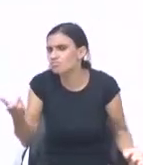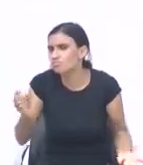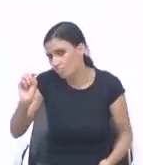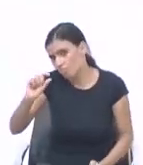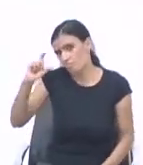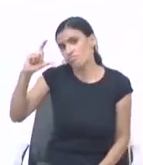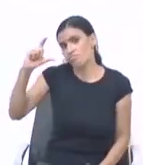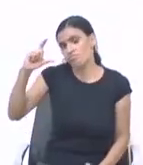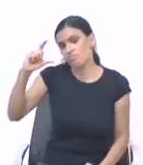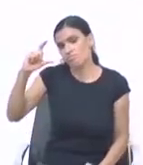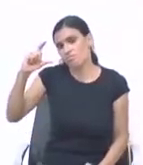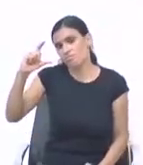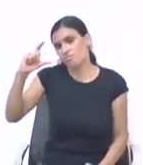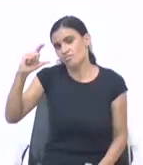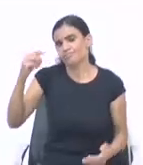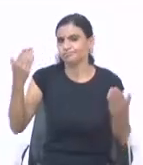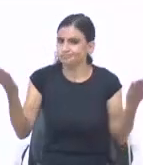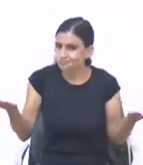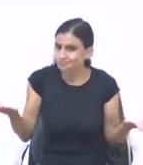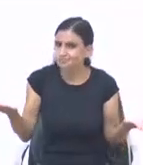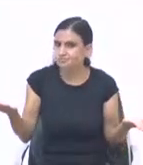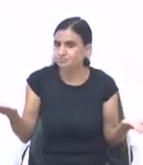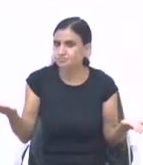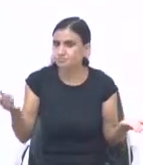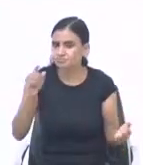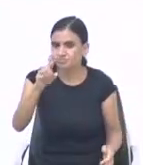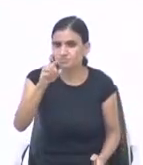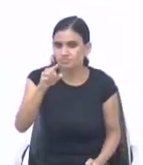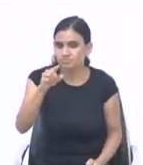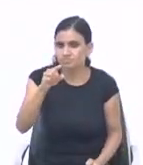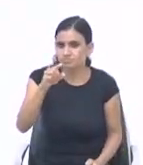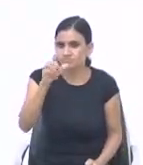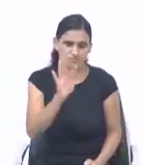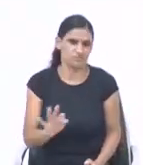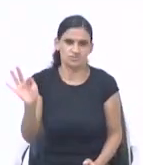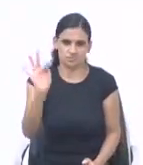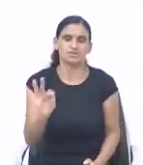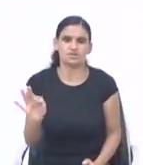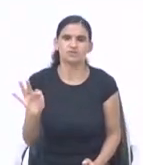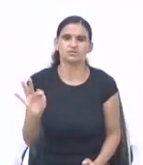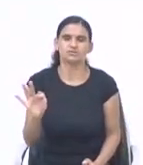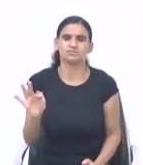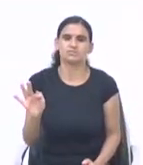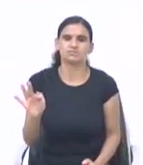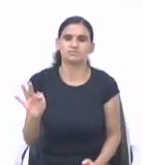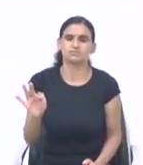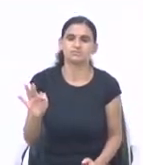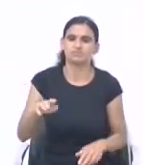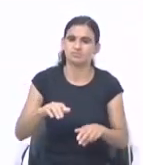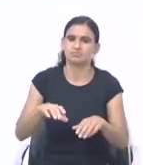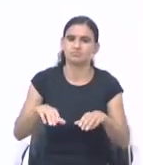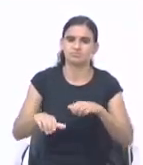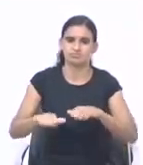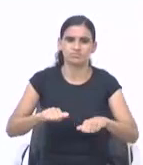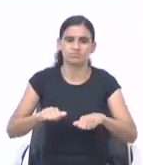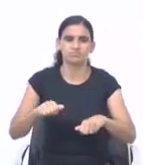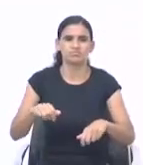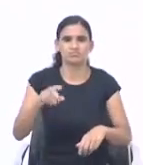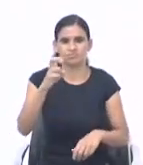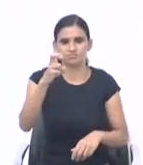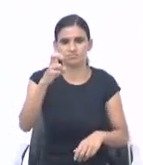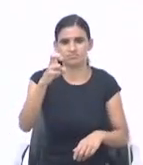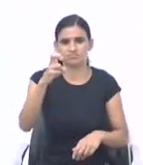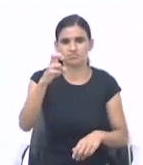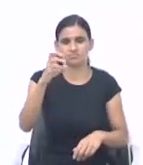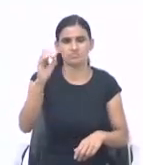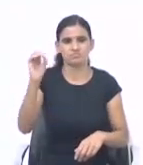o salário. Ou seja. Riqueza injusta. Por exemplo. Você se formou em uma faculdade. De administração que seja. E você era para ganhar cinco mil. Mas você ganha dois.